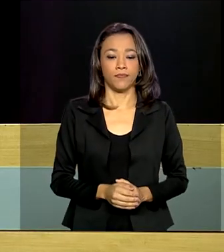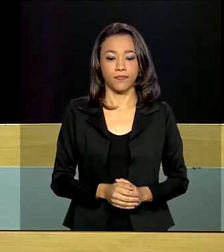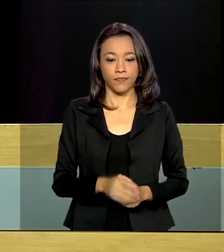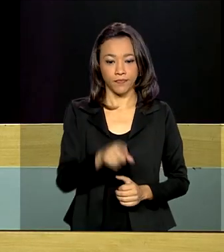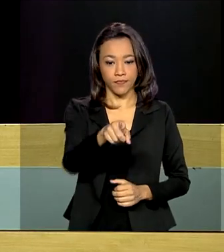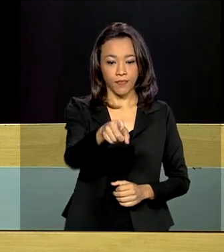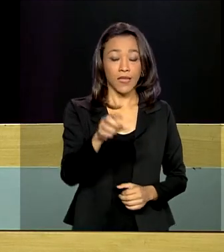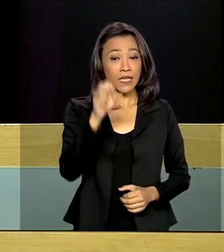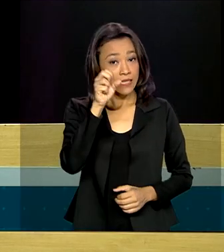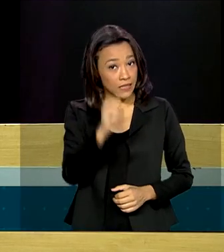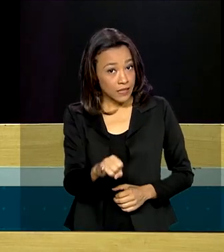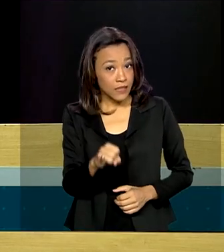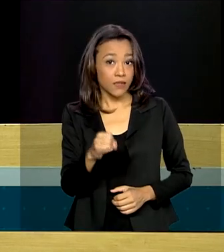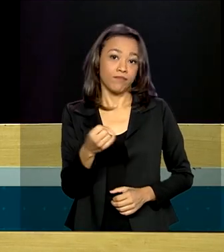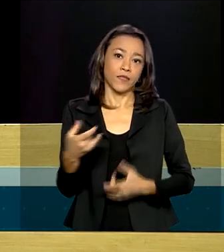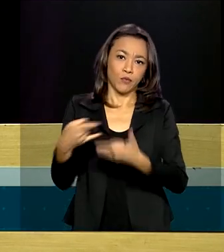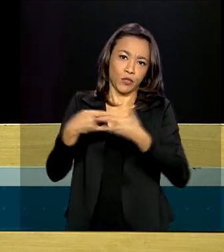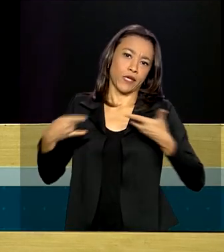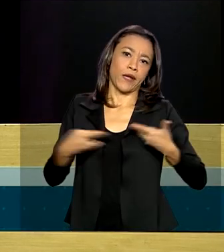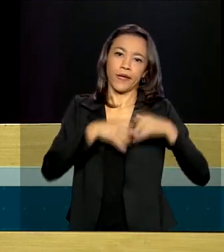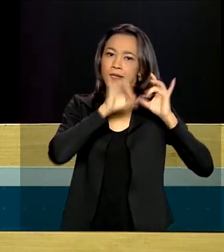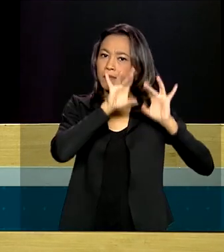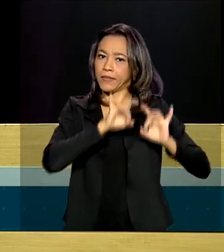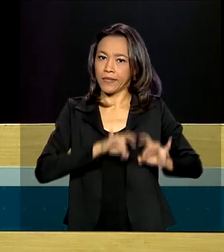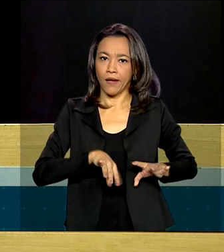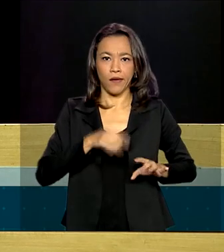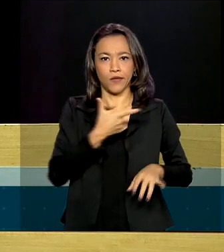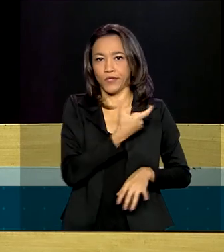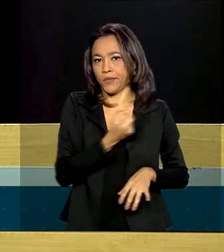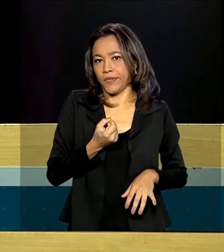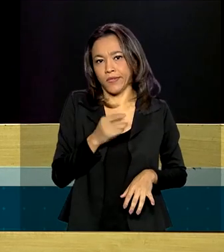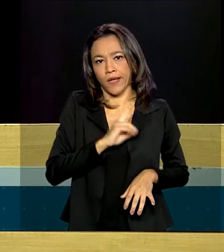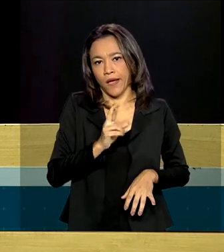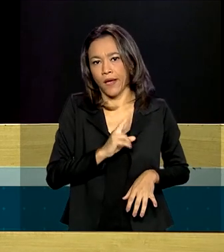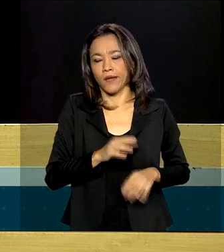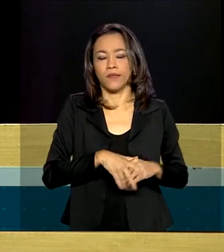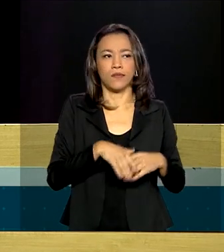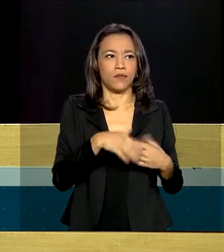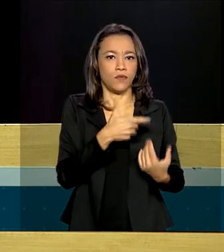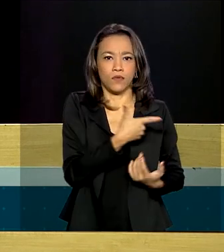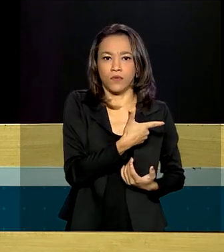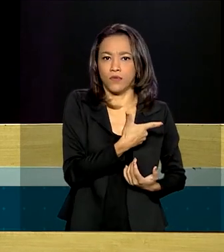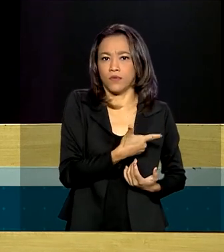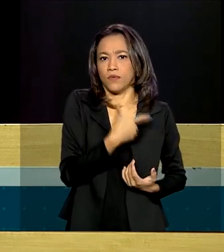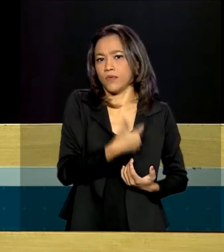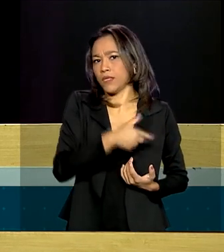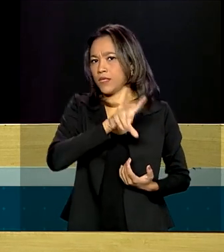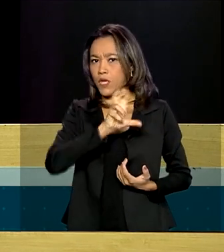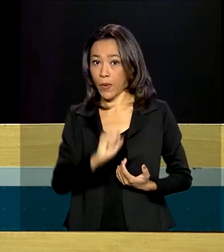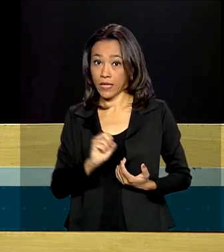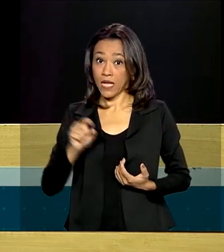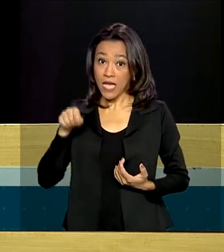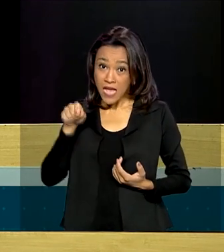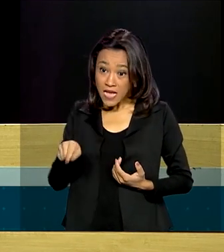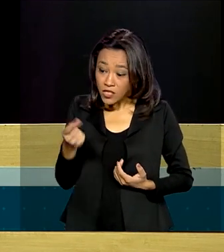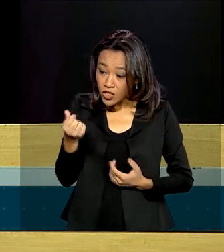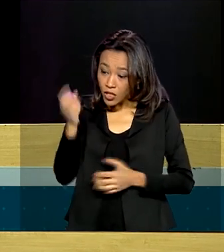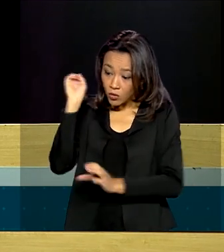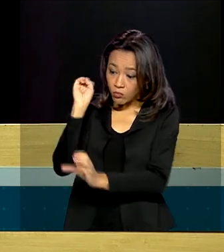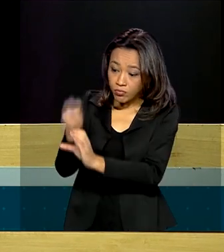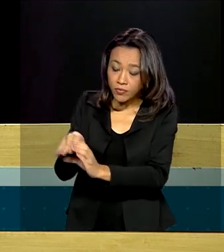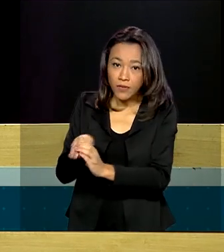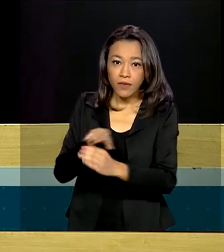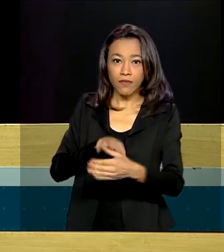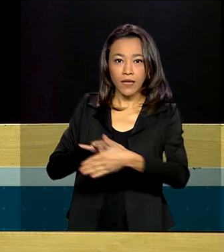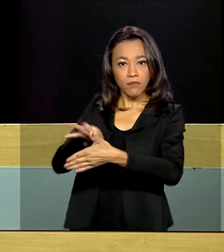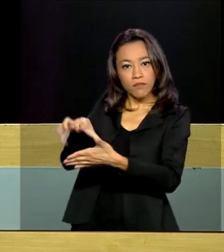Se eventualmente está lá com o cheque especial em R$ 200 ou R$ 250, esse dinheiro não vai ser retirado dos R$ A